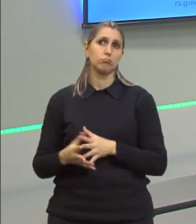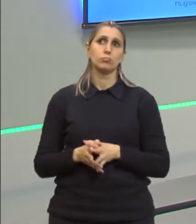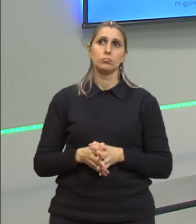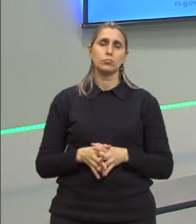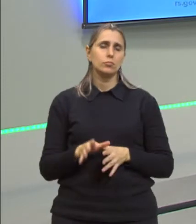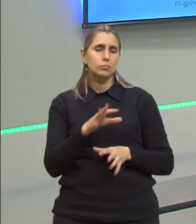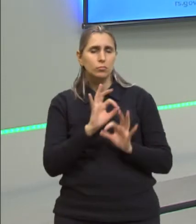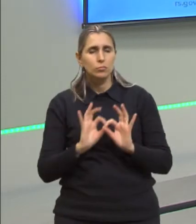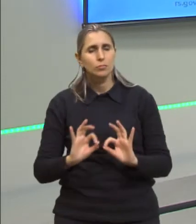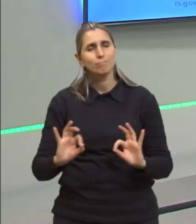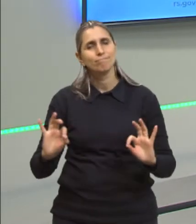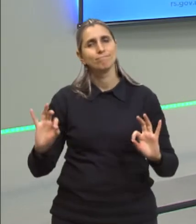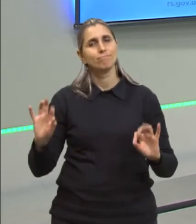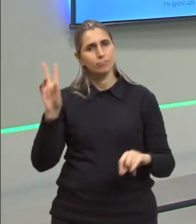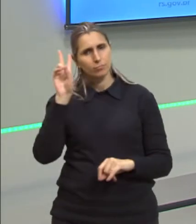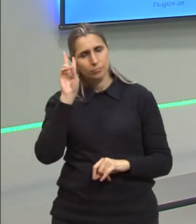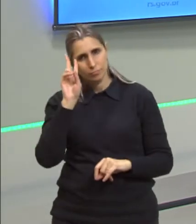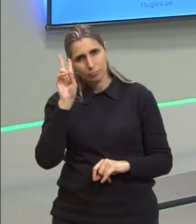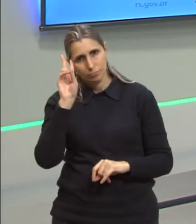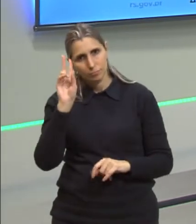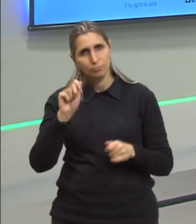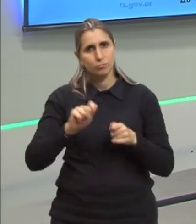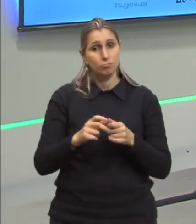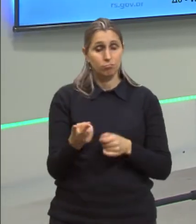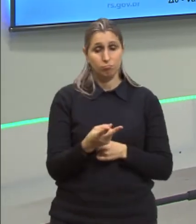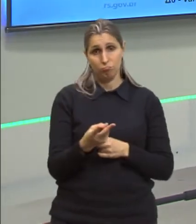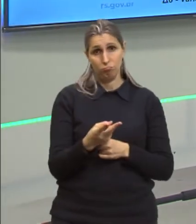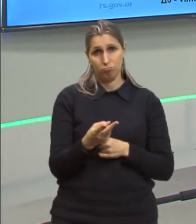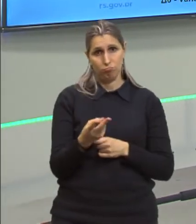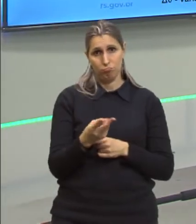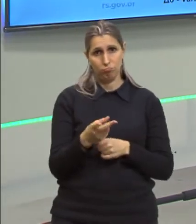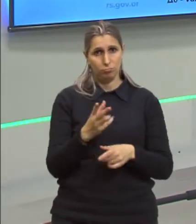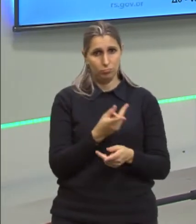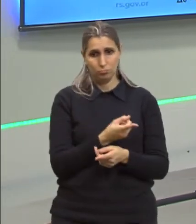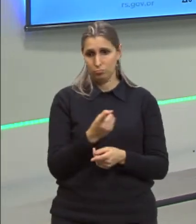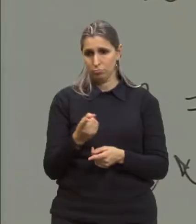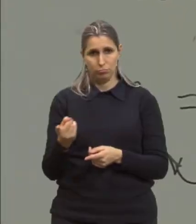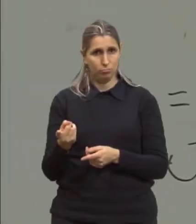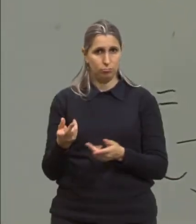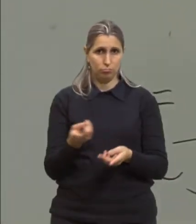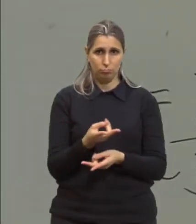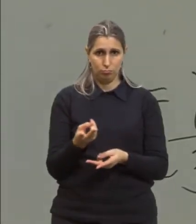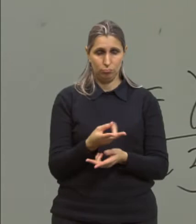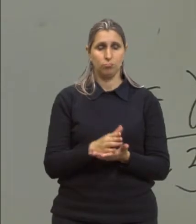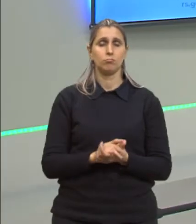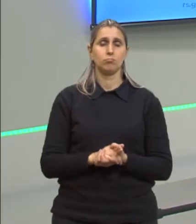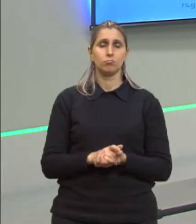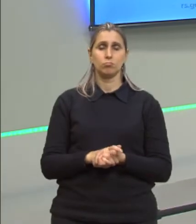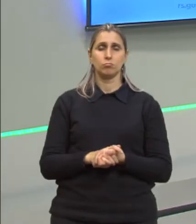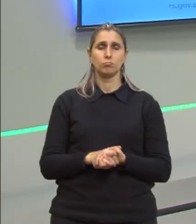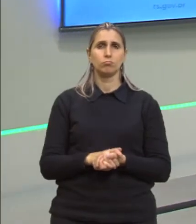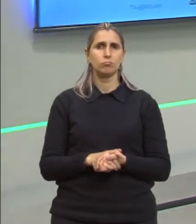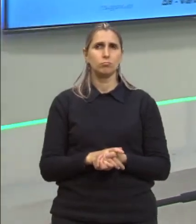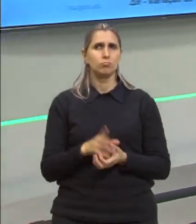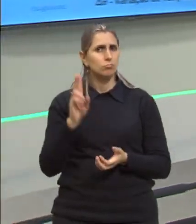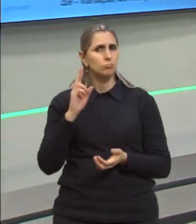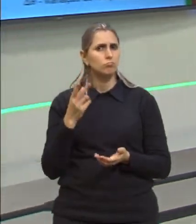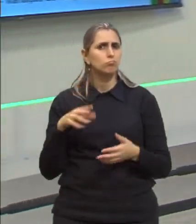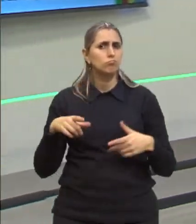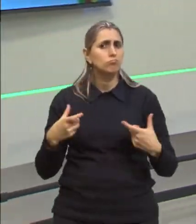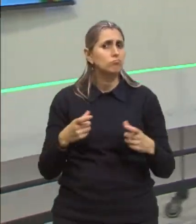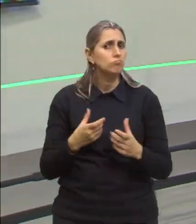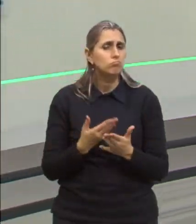bem simples da gente lembrar se quiser fazer uma relação entre elas, certo? Então, onde que nós vemos, onde que